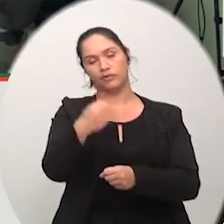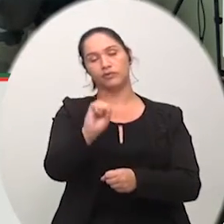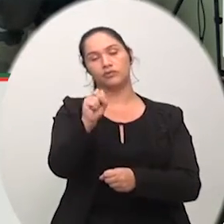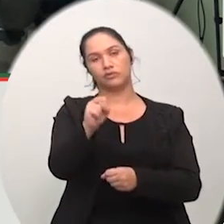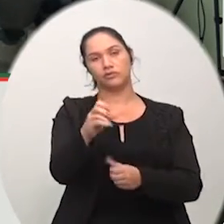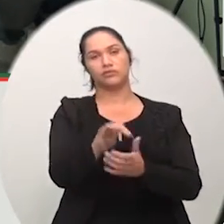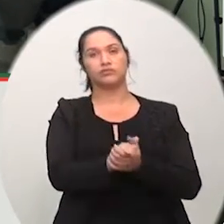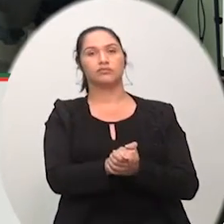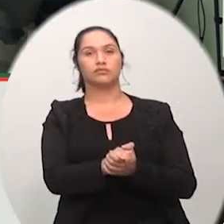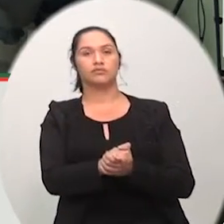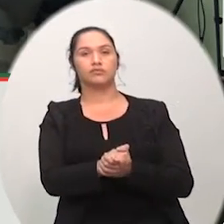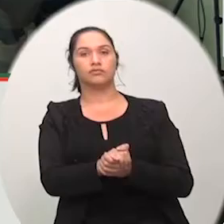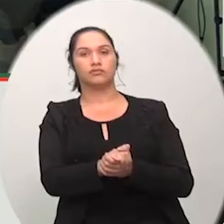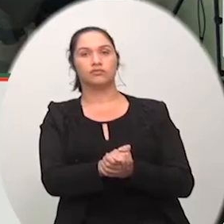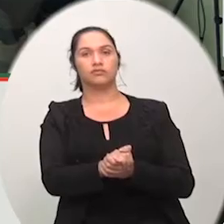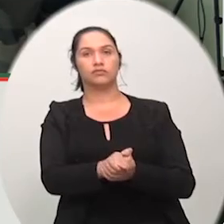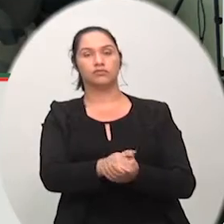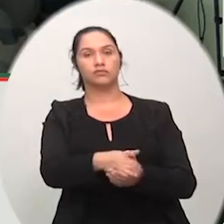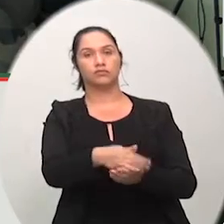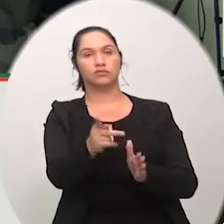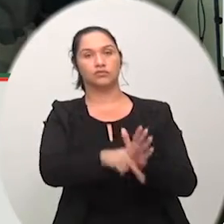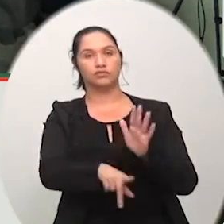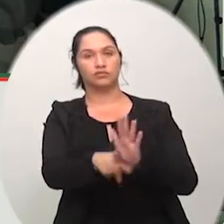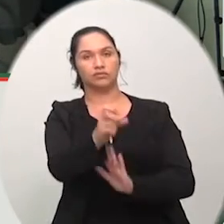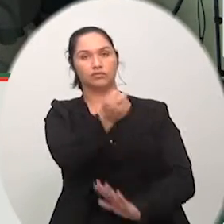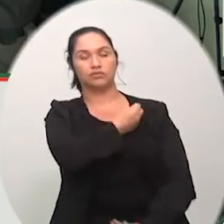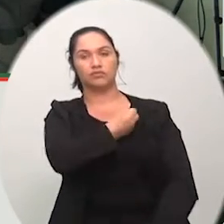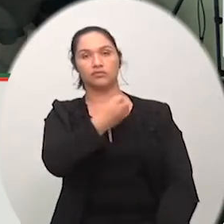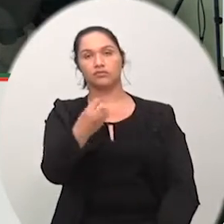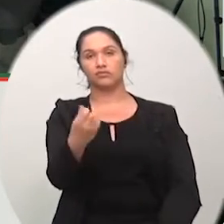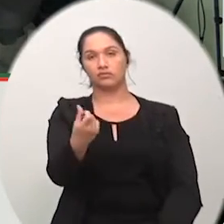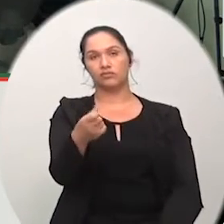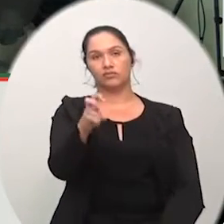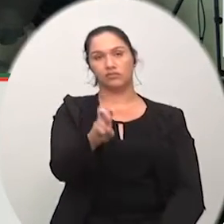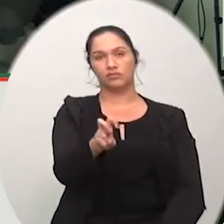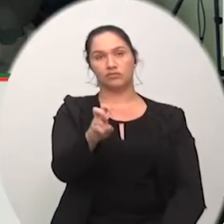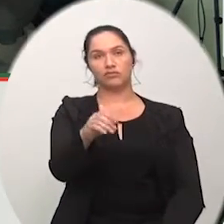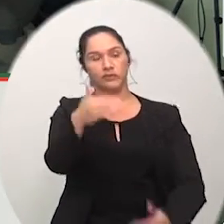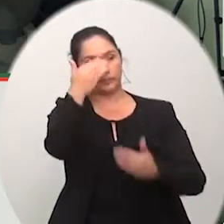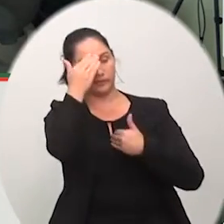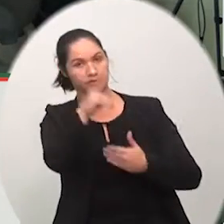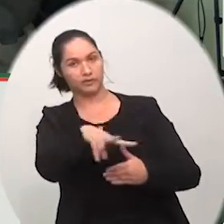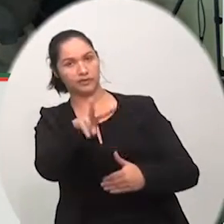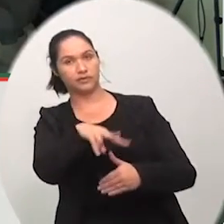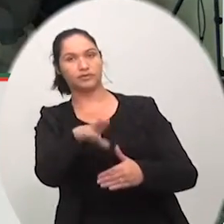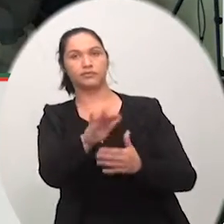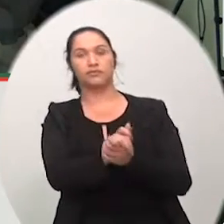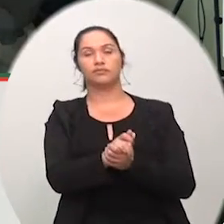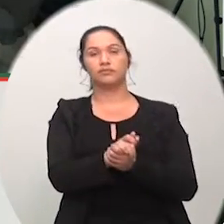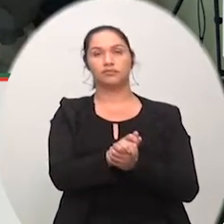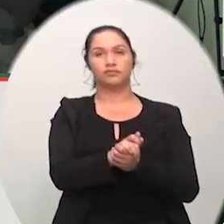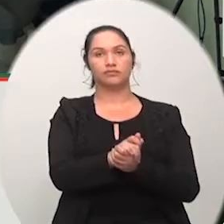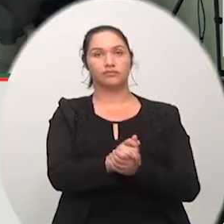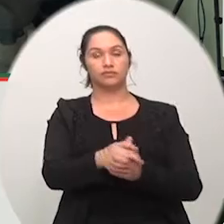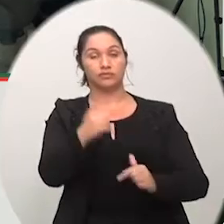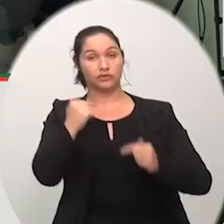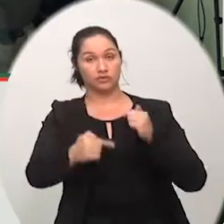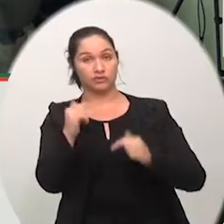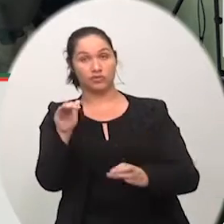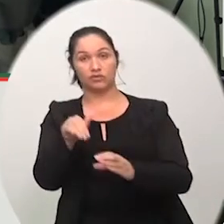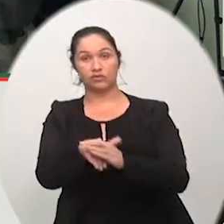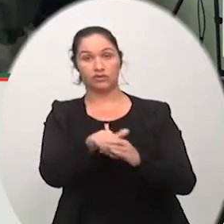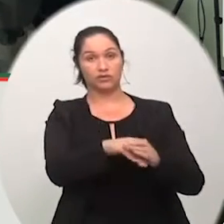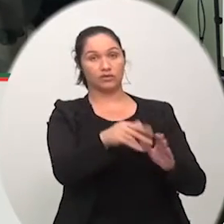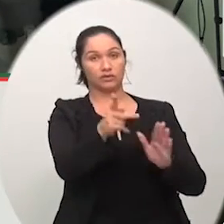voto é com relação ao P.E.065 barra 18 obrigado vereador em única discussão e